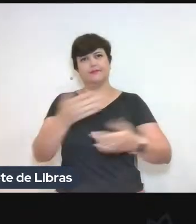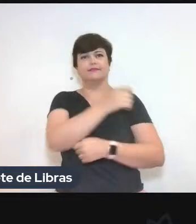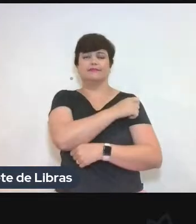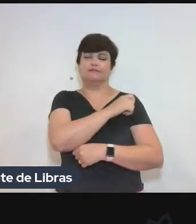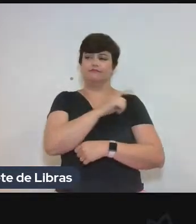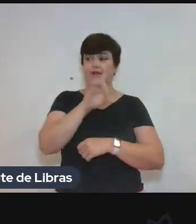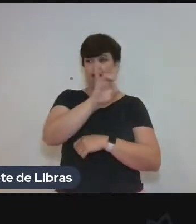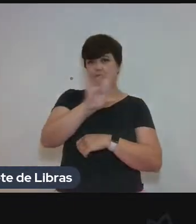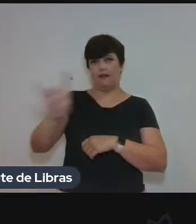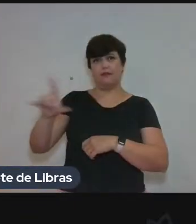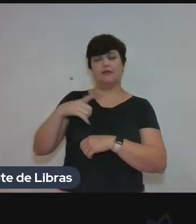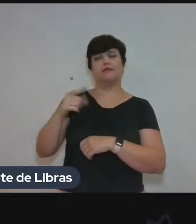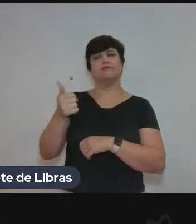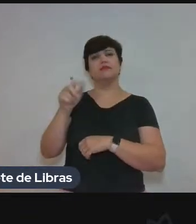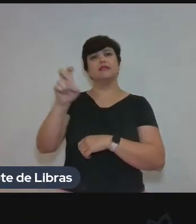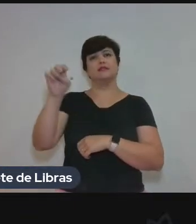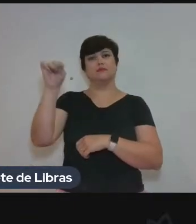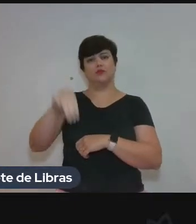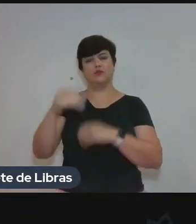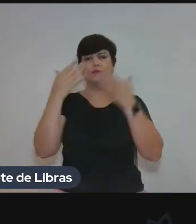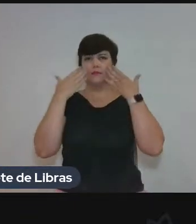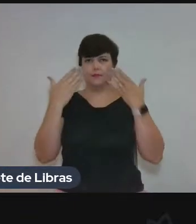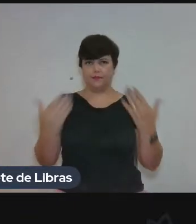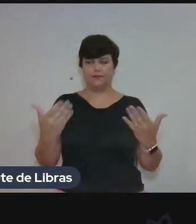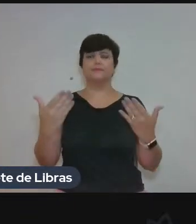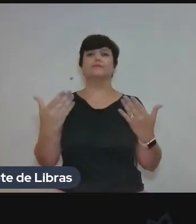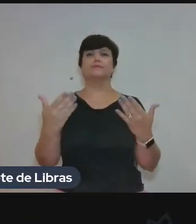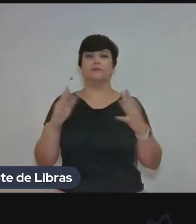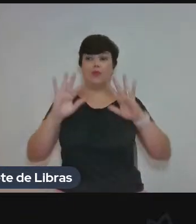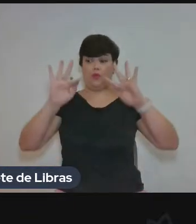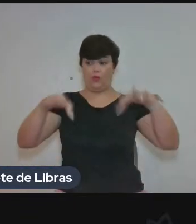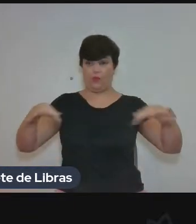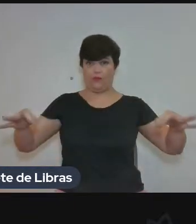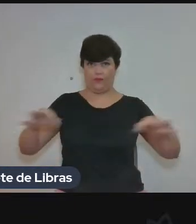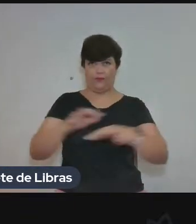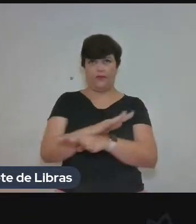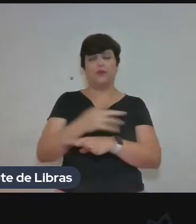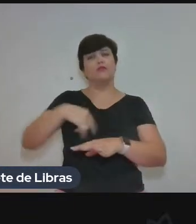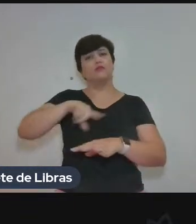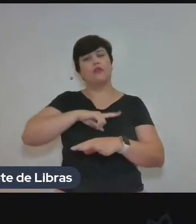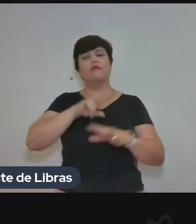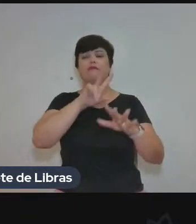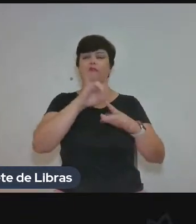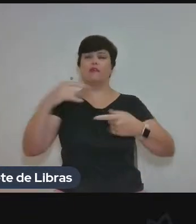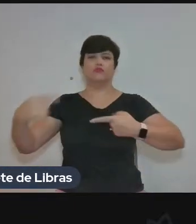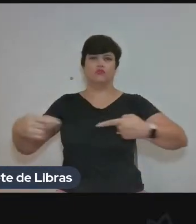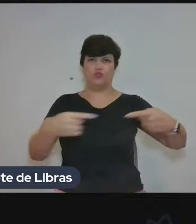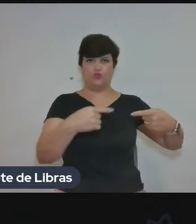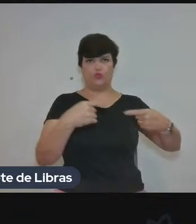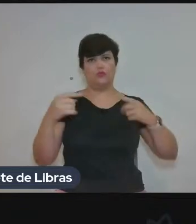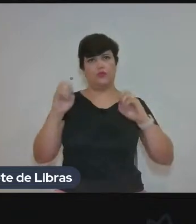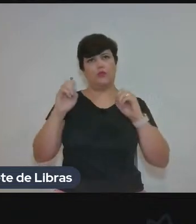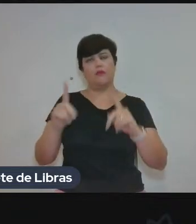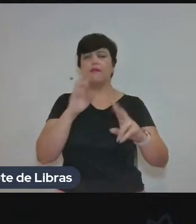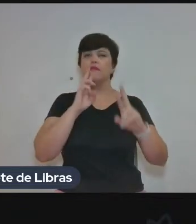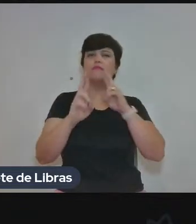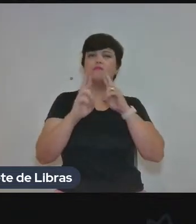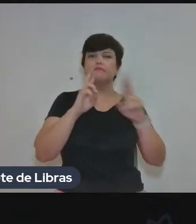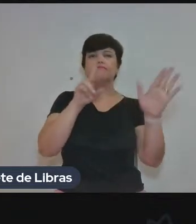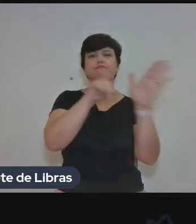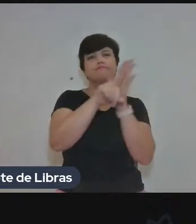tem 15 minutos para apresentar, e ao final nós vamos então fazer a discussão, responder as